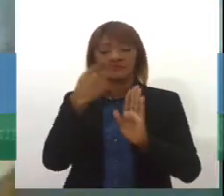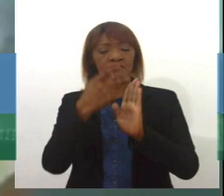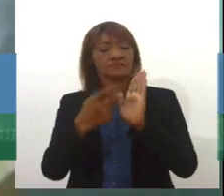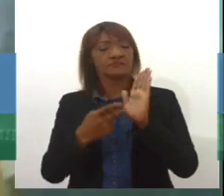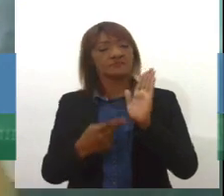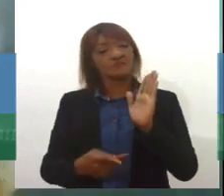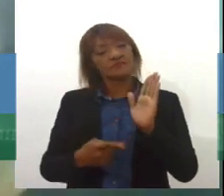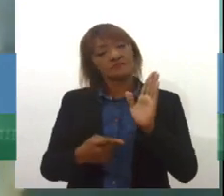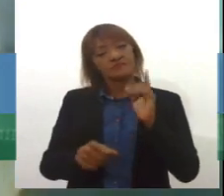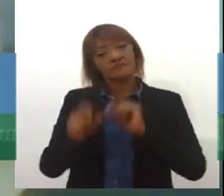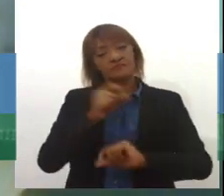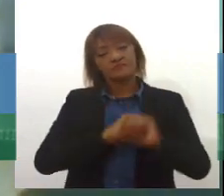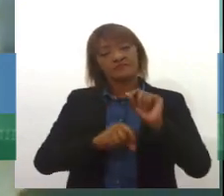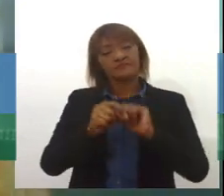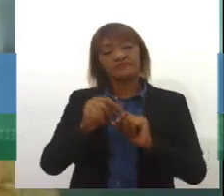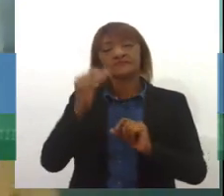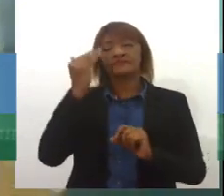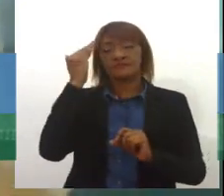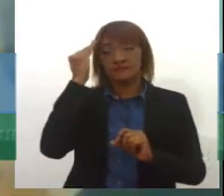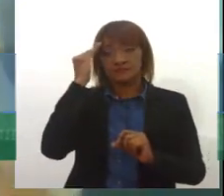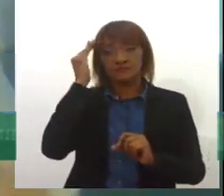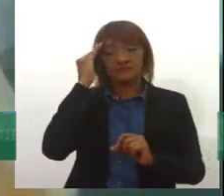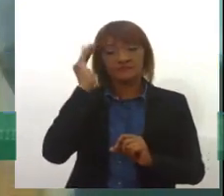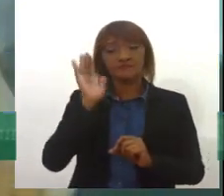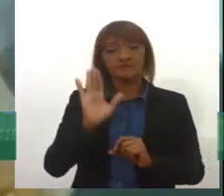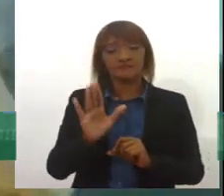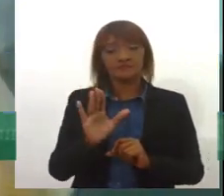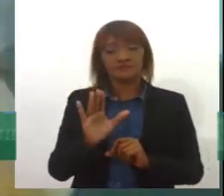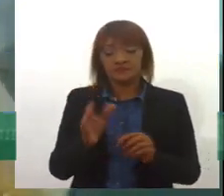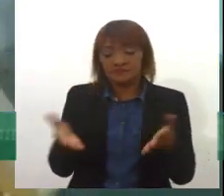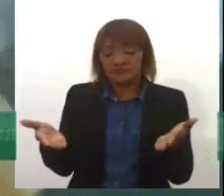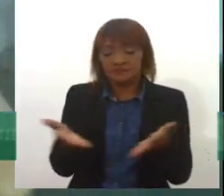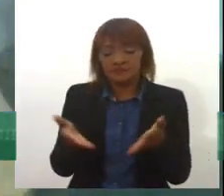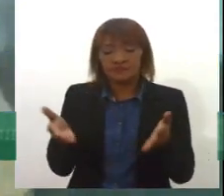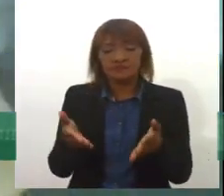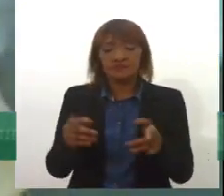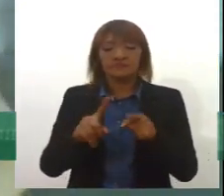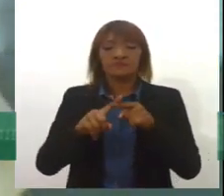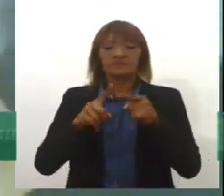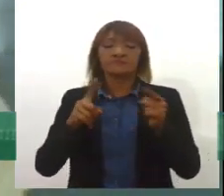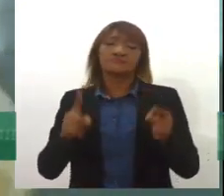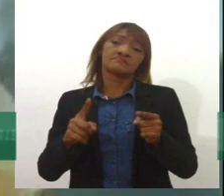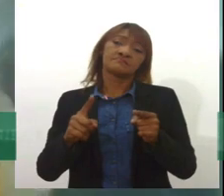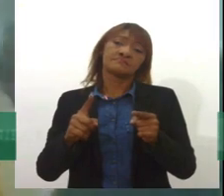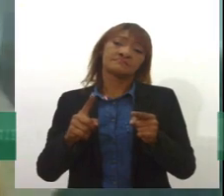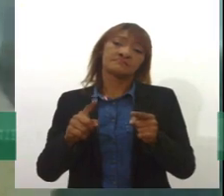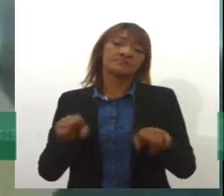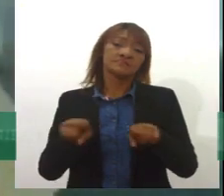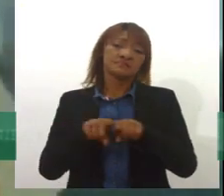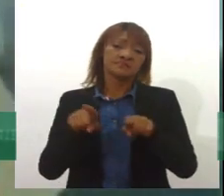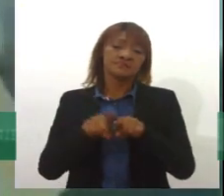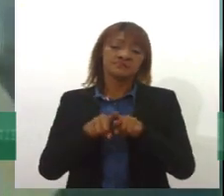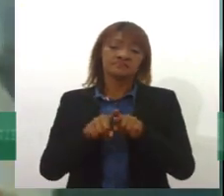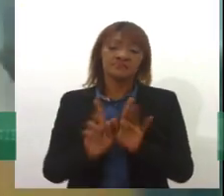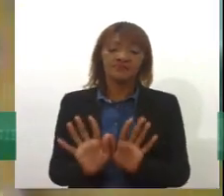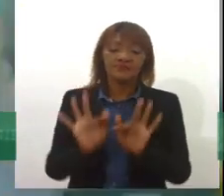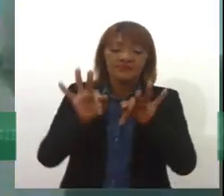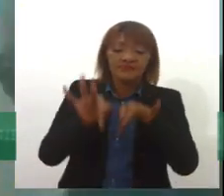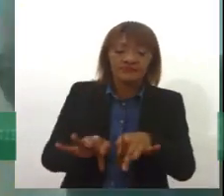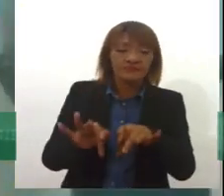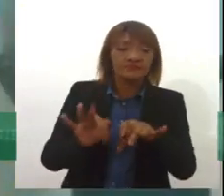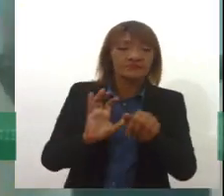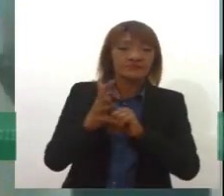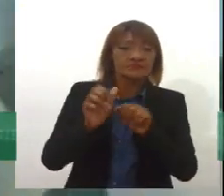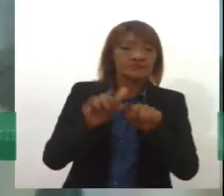entenda que, não só agora, durante a pandemia, mas pós-pandemia, é preciso que o SUS